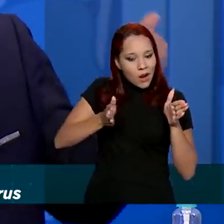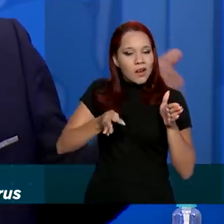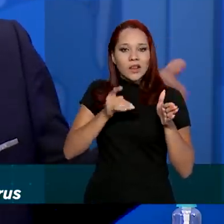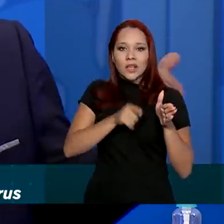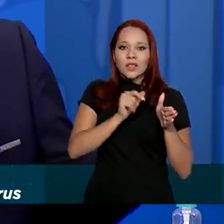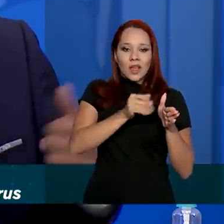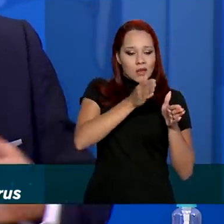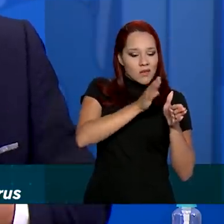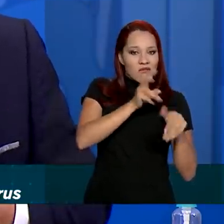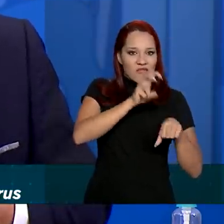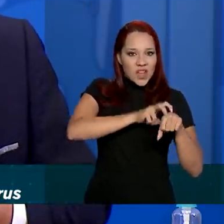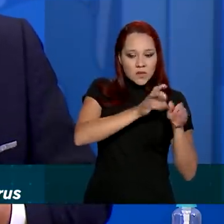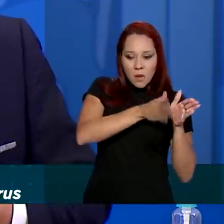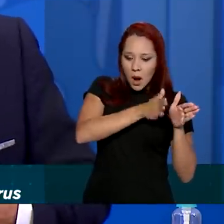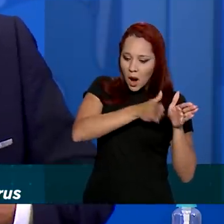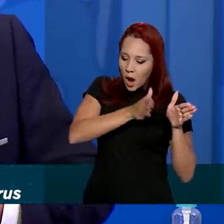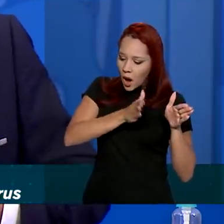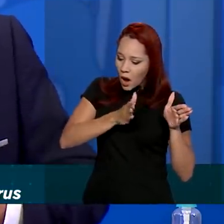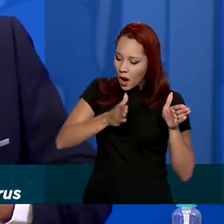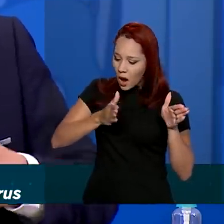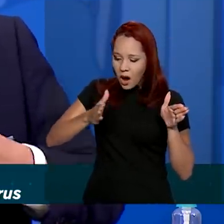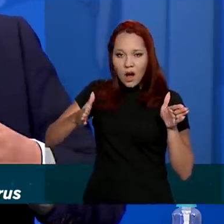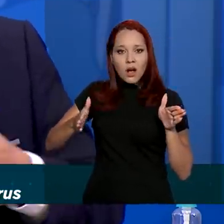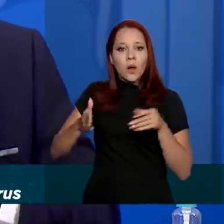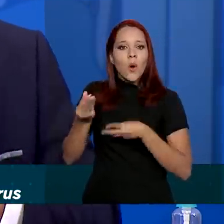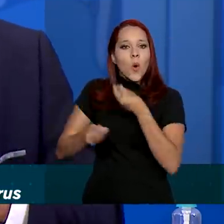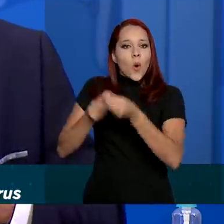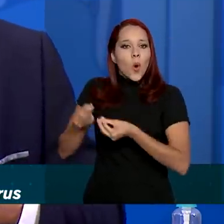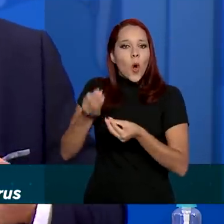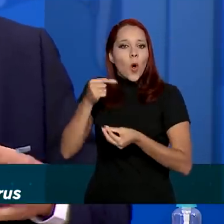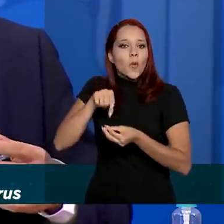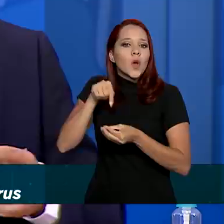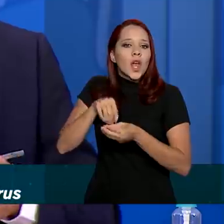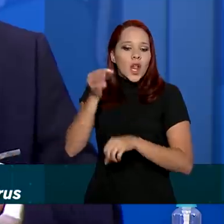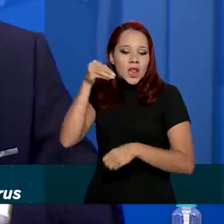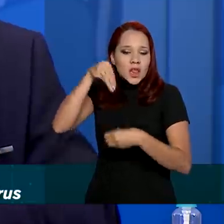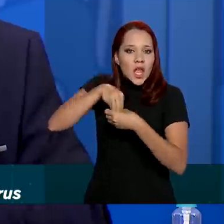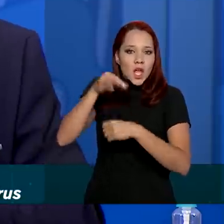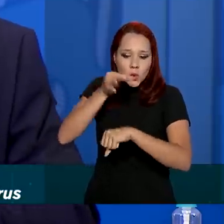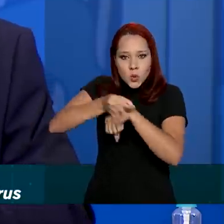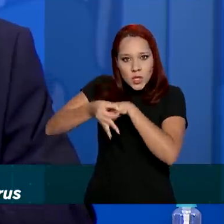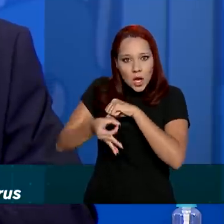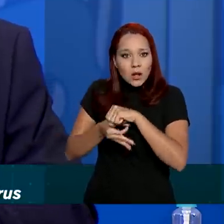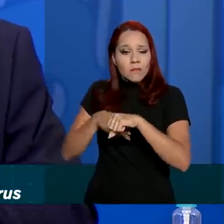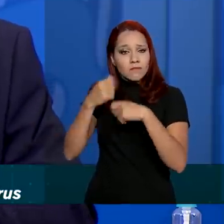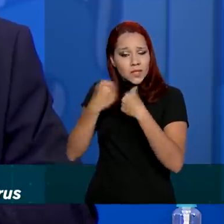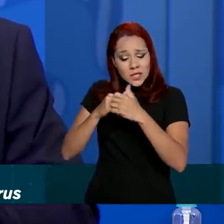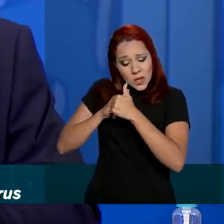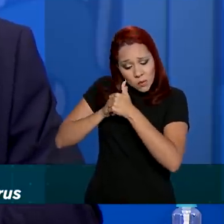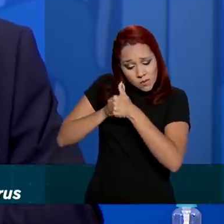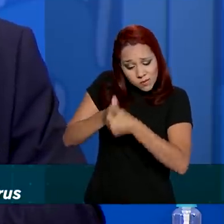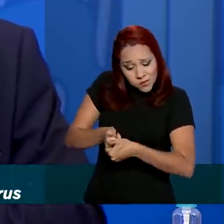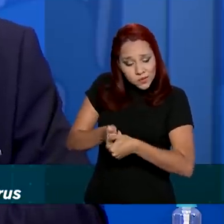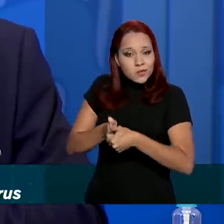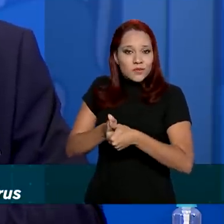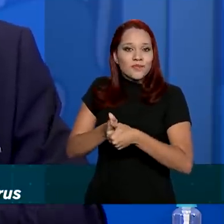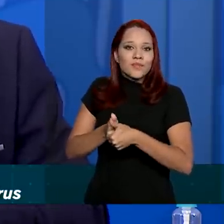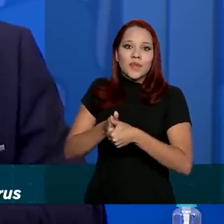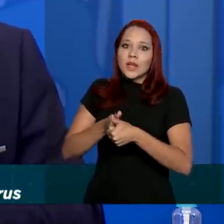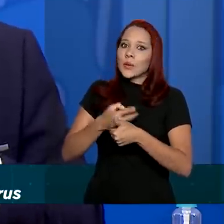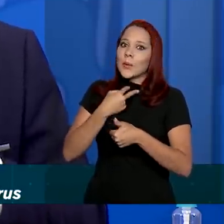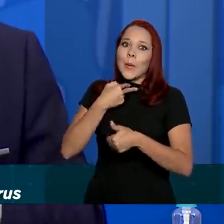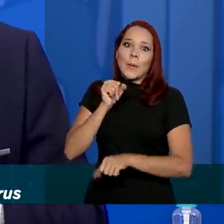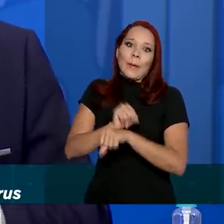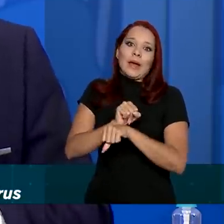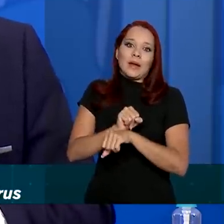sequenciamento do vírus, a patogênese também, como que ele atua dentro, tem que ser acompanhado também, é um processo que não pode